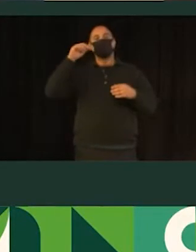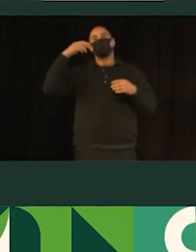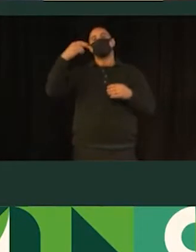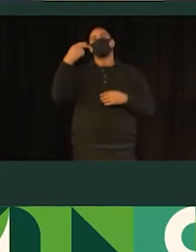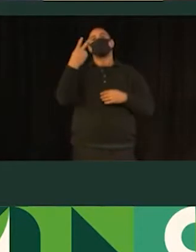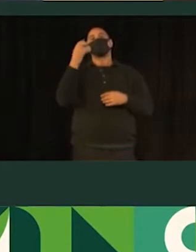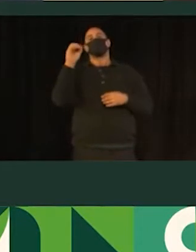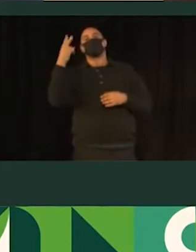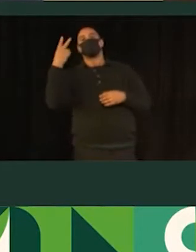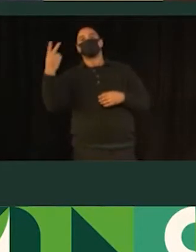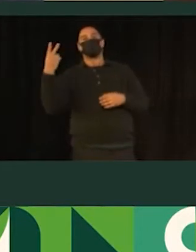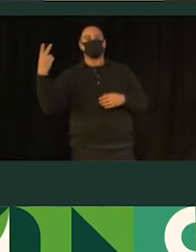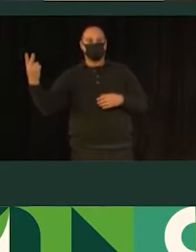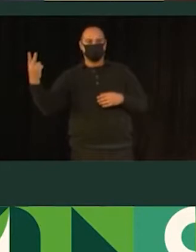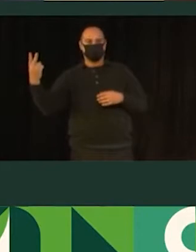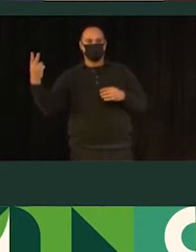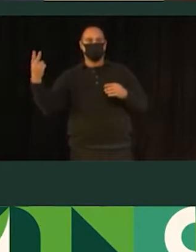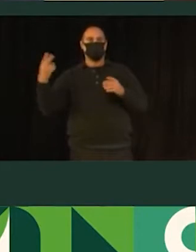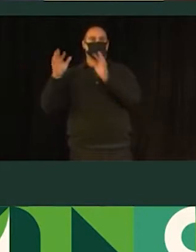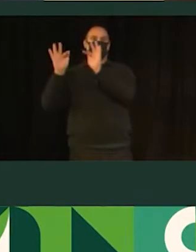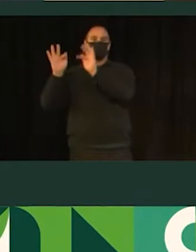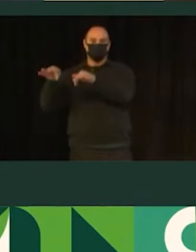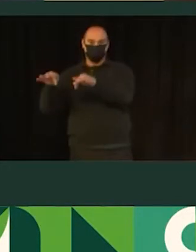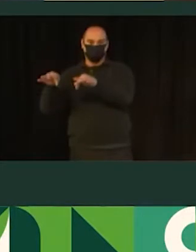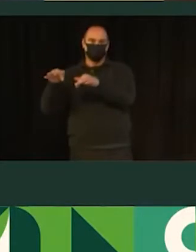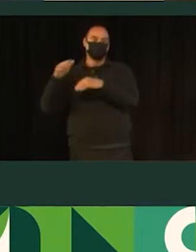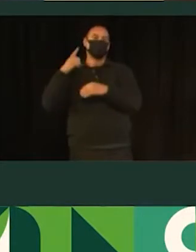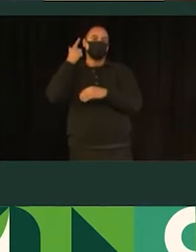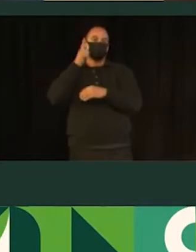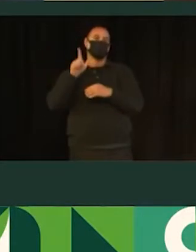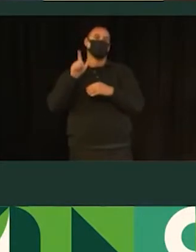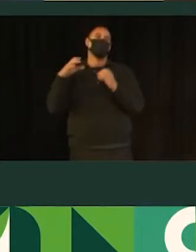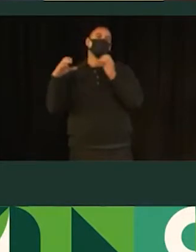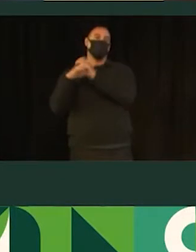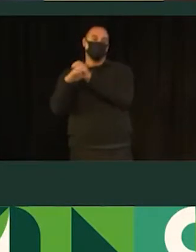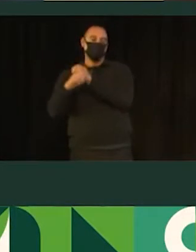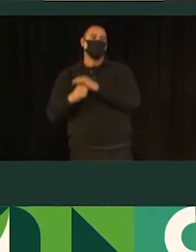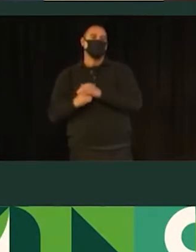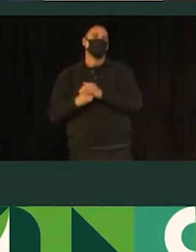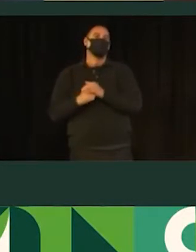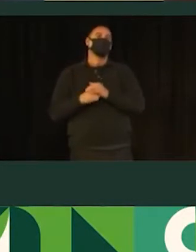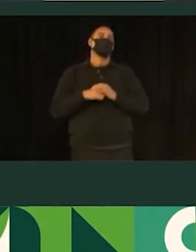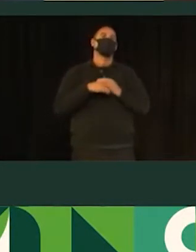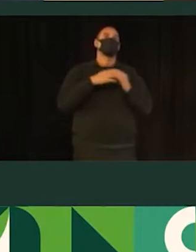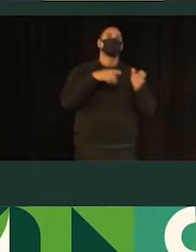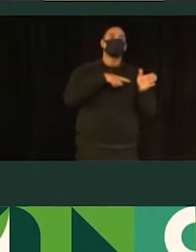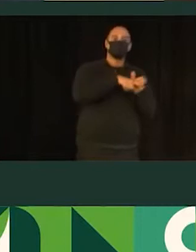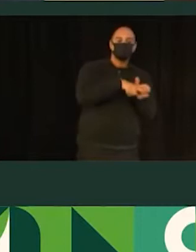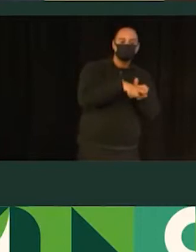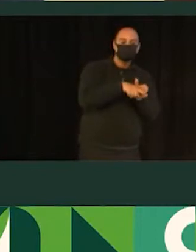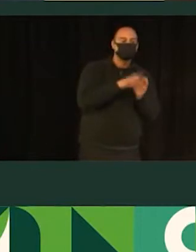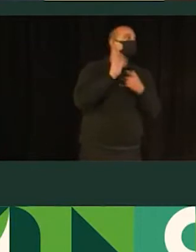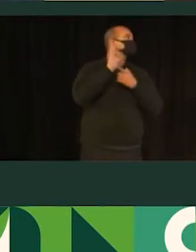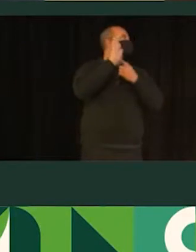Então, o plano, ele iniciou com pesquisas. Então, aqui, os jornais locais, falando das pesquisas, que foi de grande importância